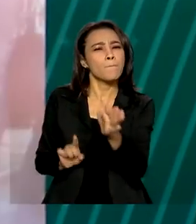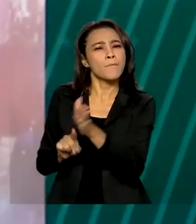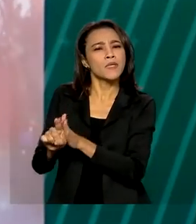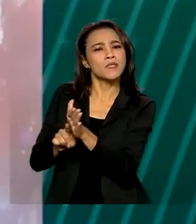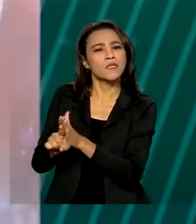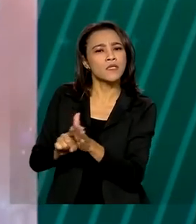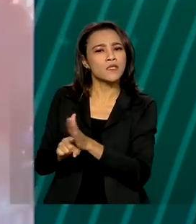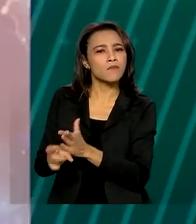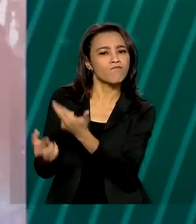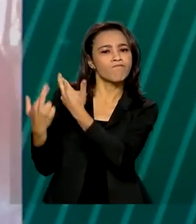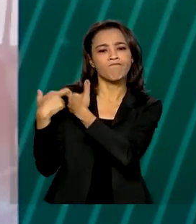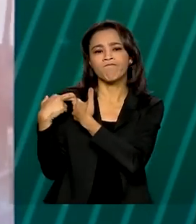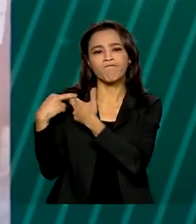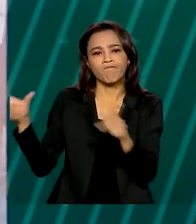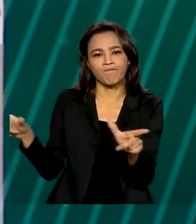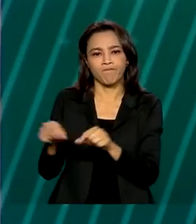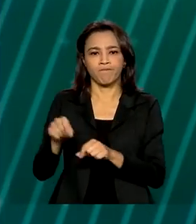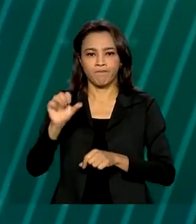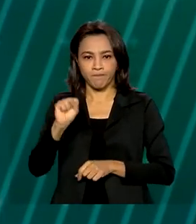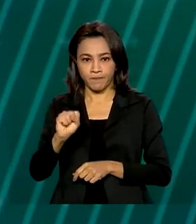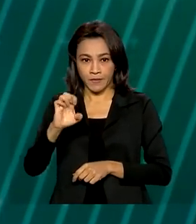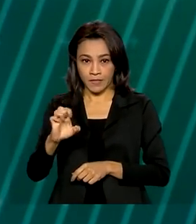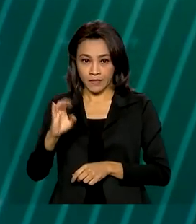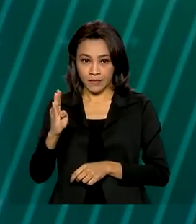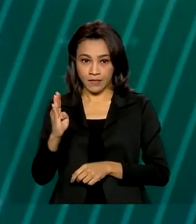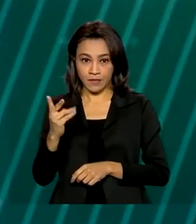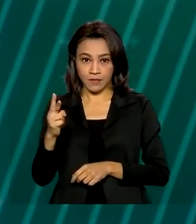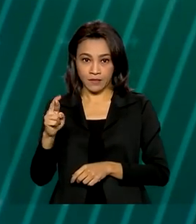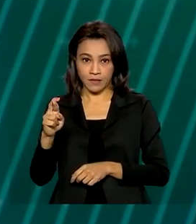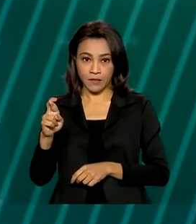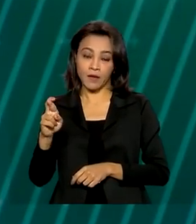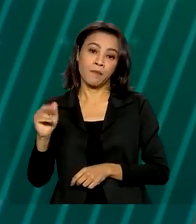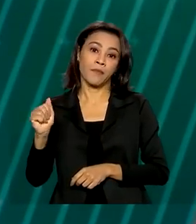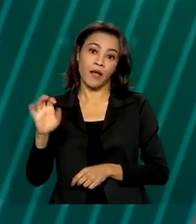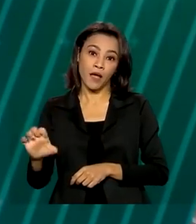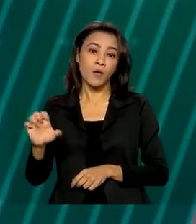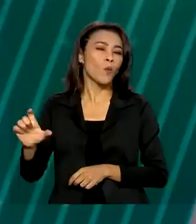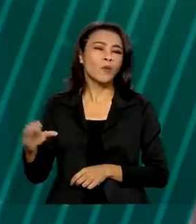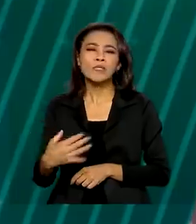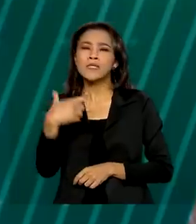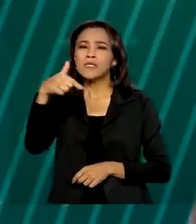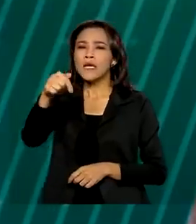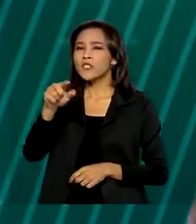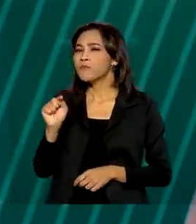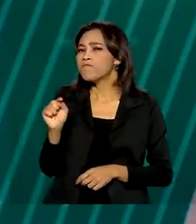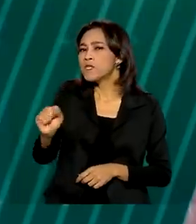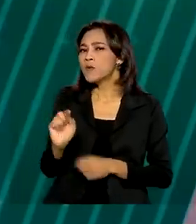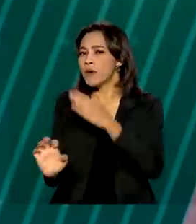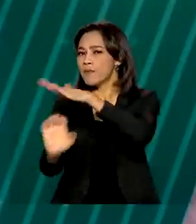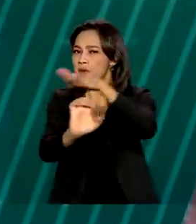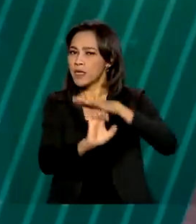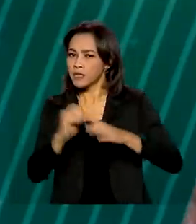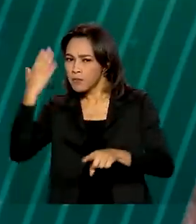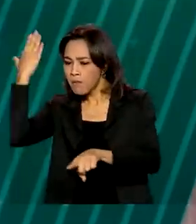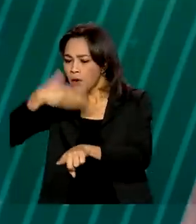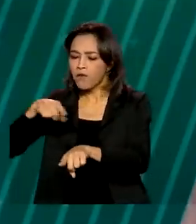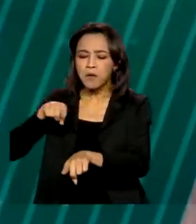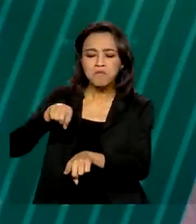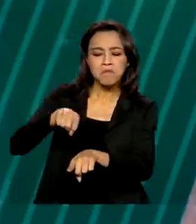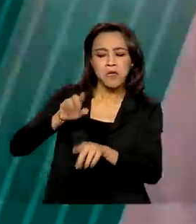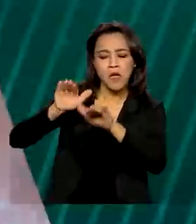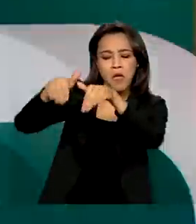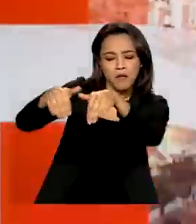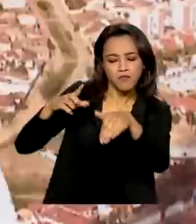Sebrae, com quase 7 mil empresas de pequeno porte, mostra que mais de 80% delas tiveram alguma